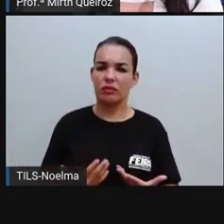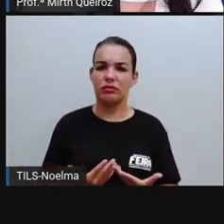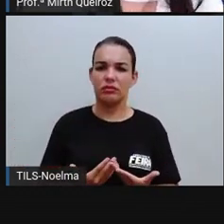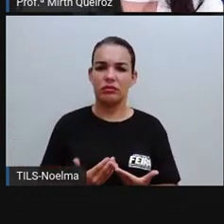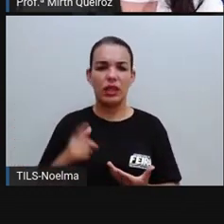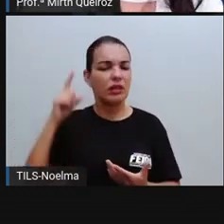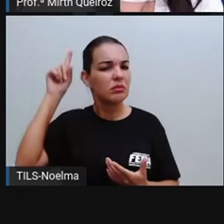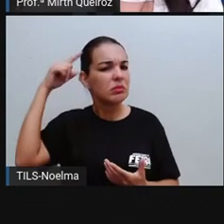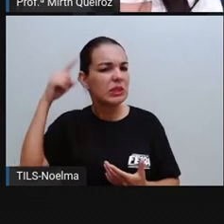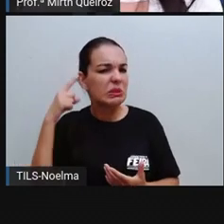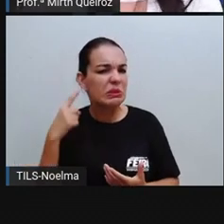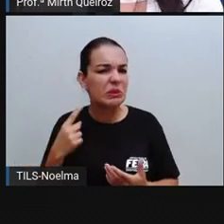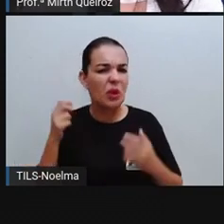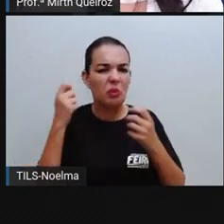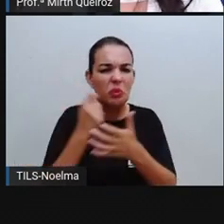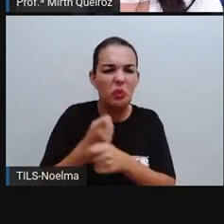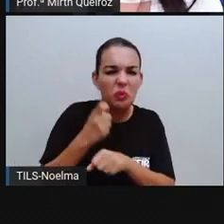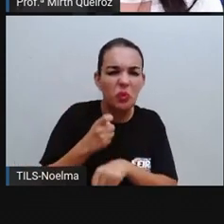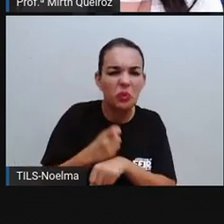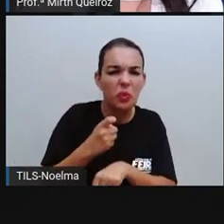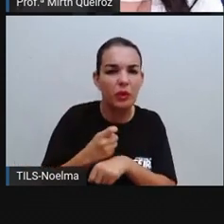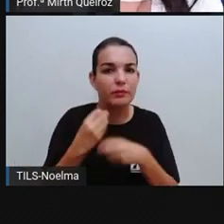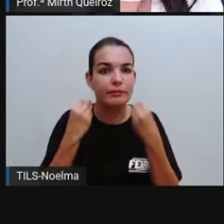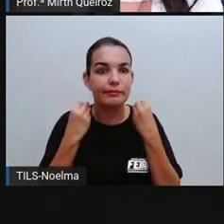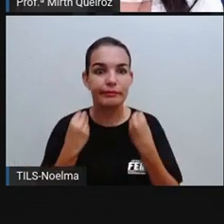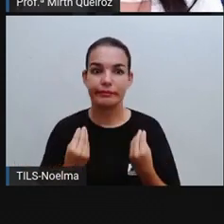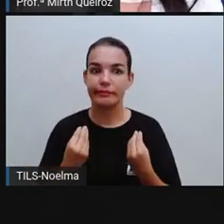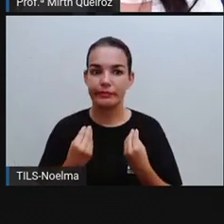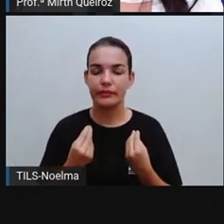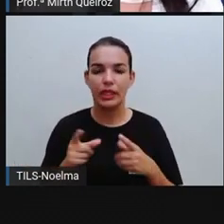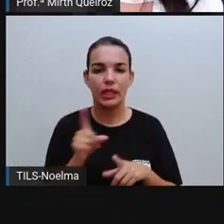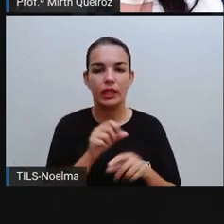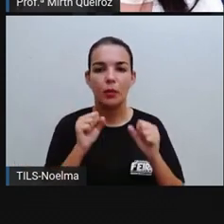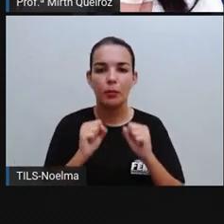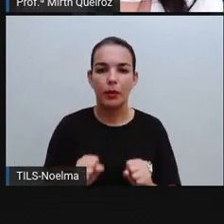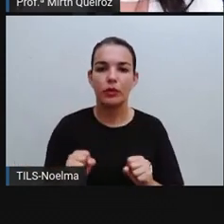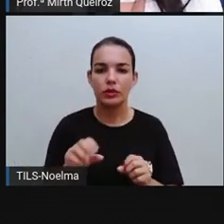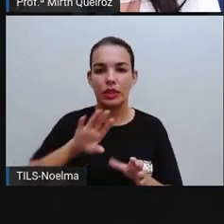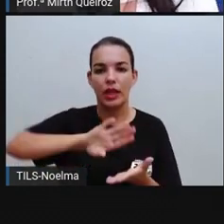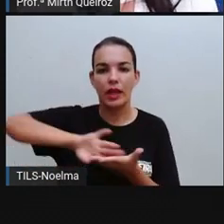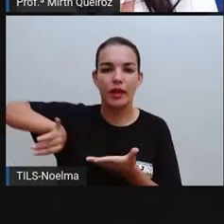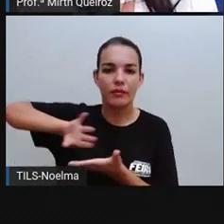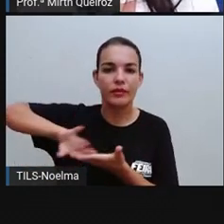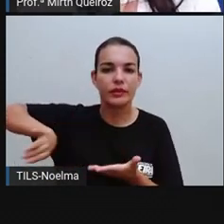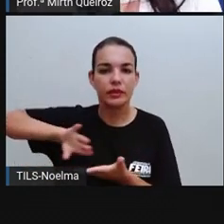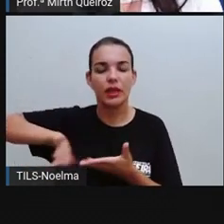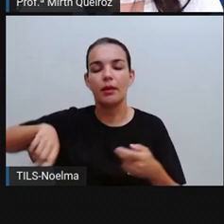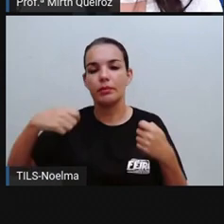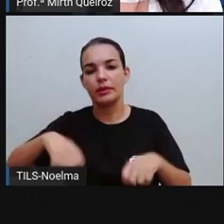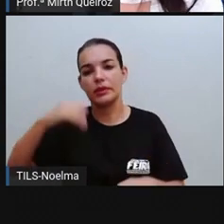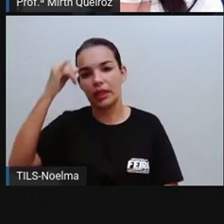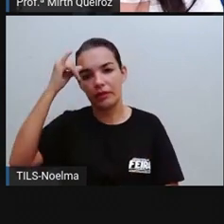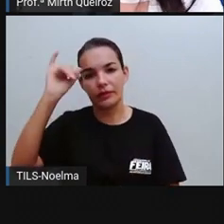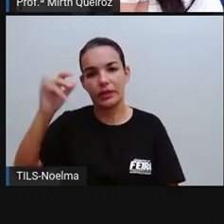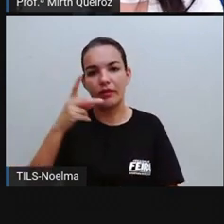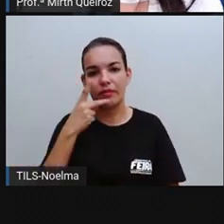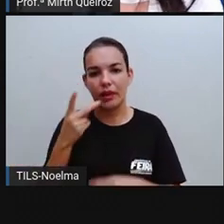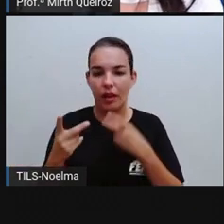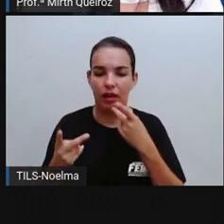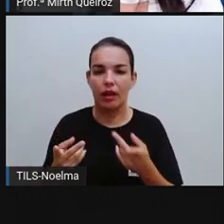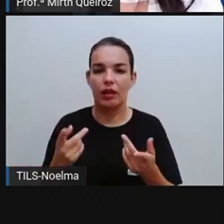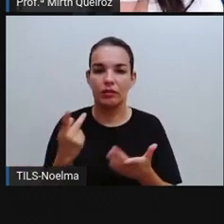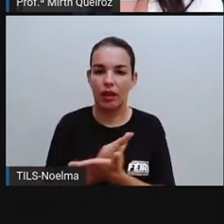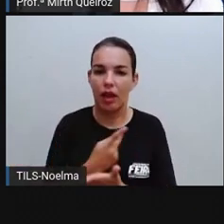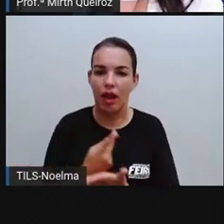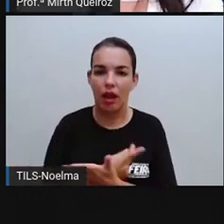carapinha, mafuá, piaçava. São expressões racistas que são utilizadas aí para se referir a esse cabelo